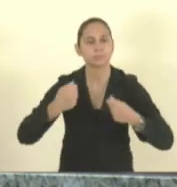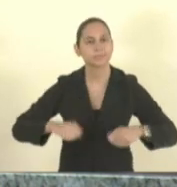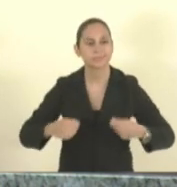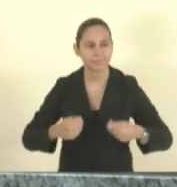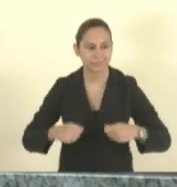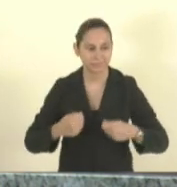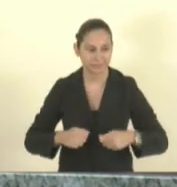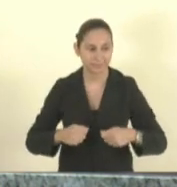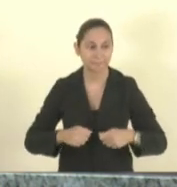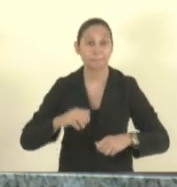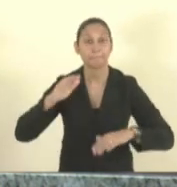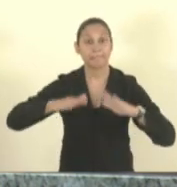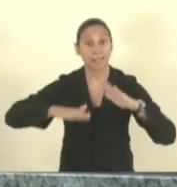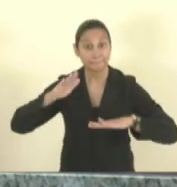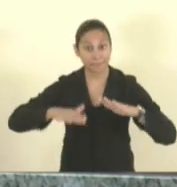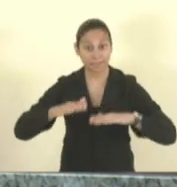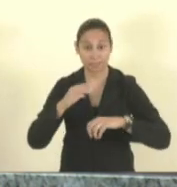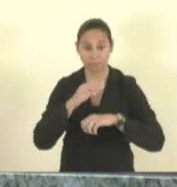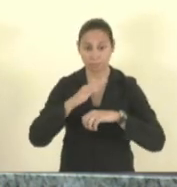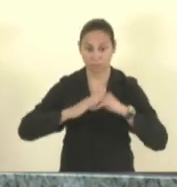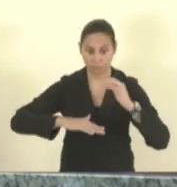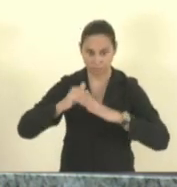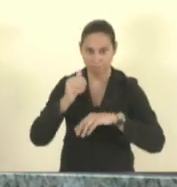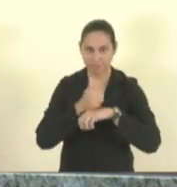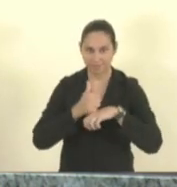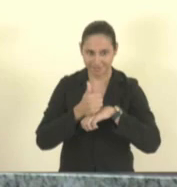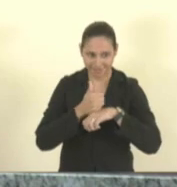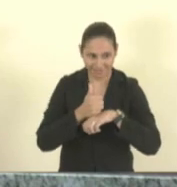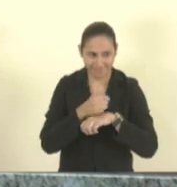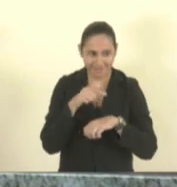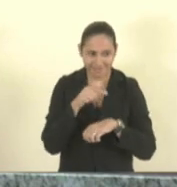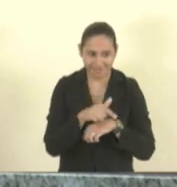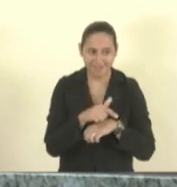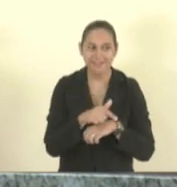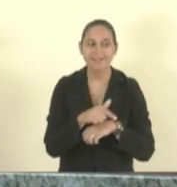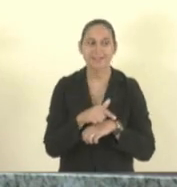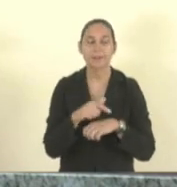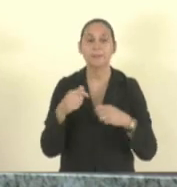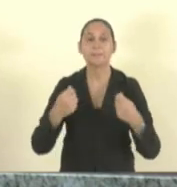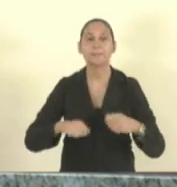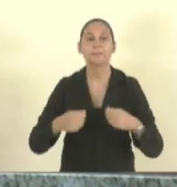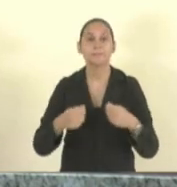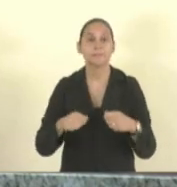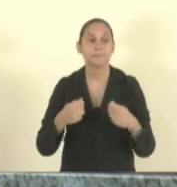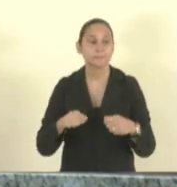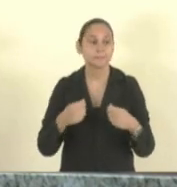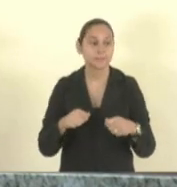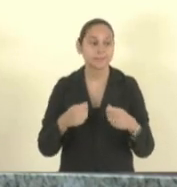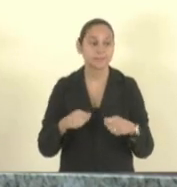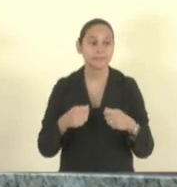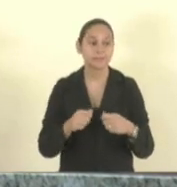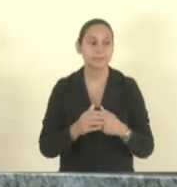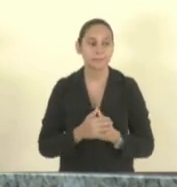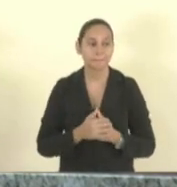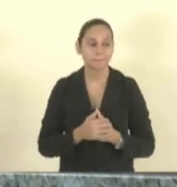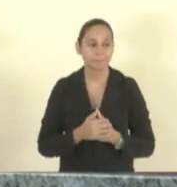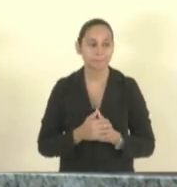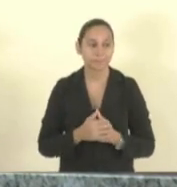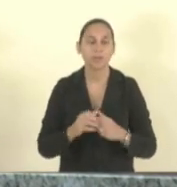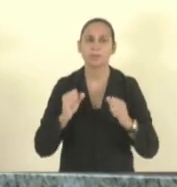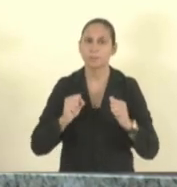profissional esse profissional ele ele pode pode até ser